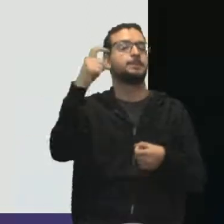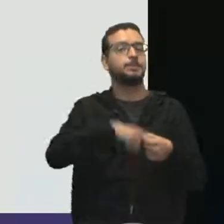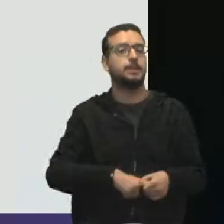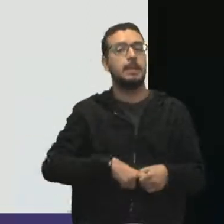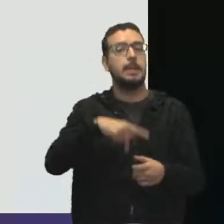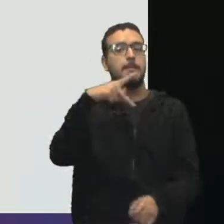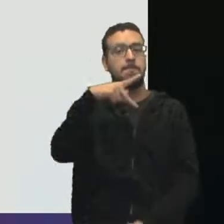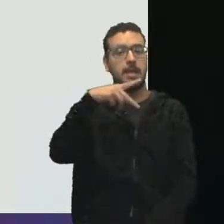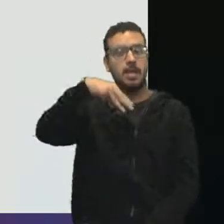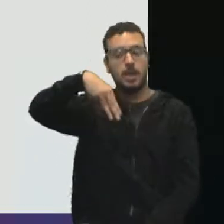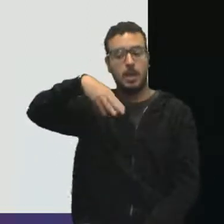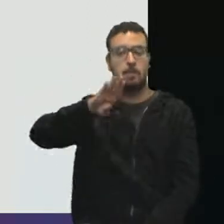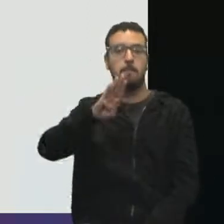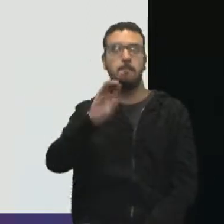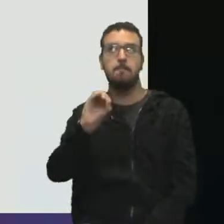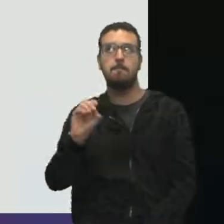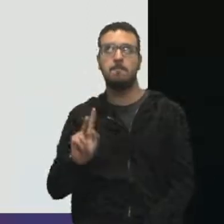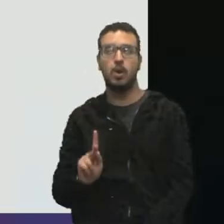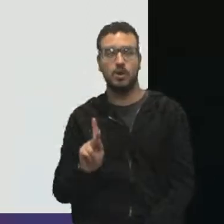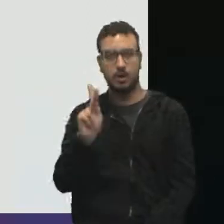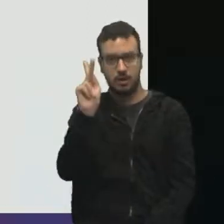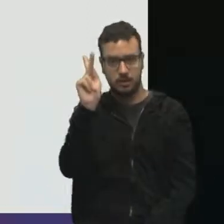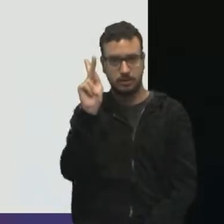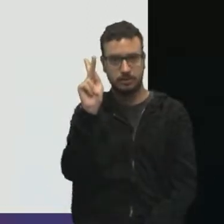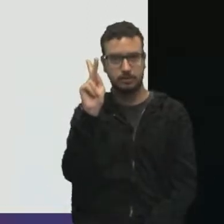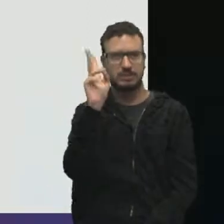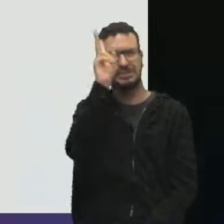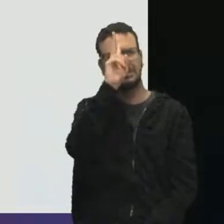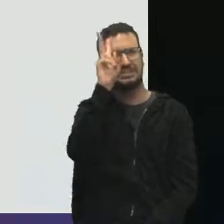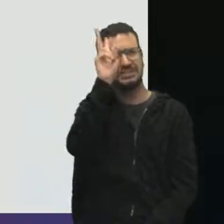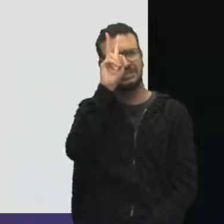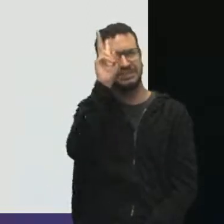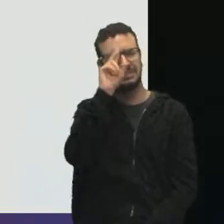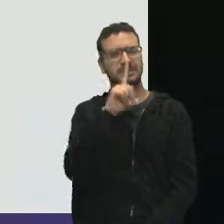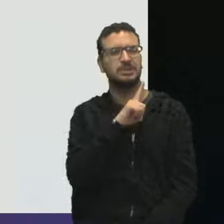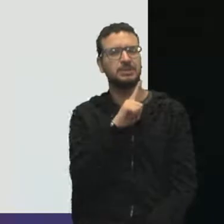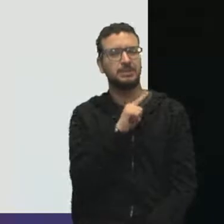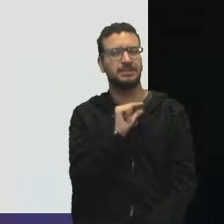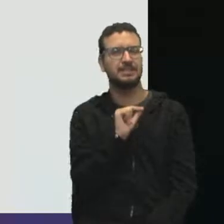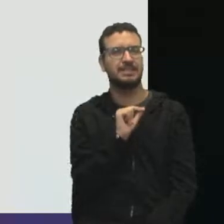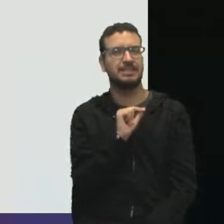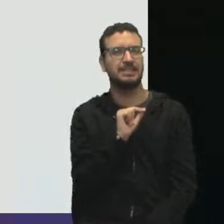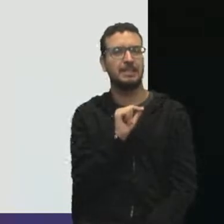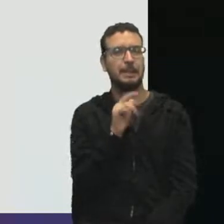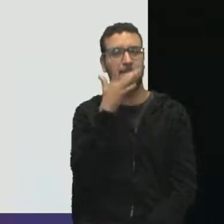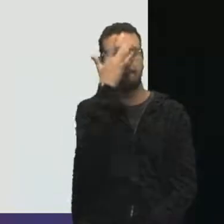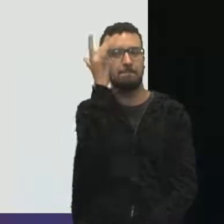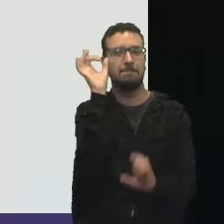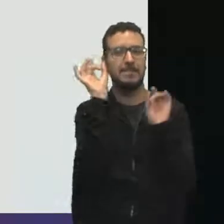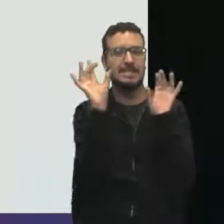à tona as etapas da comunicação. Você lembra lá da reportagem o nosso especialista disse o quê? Que a